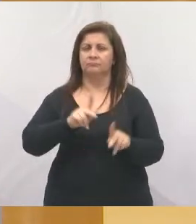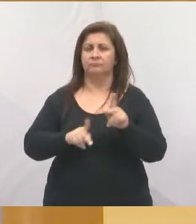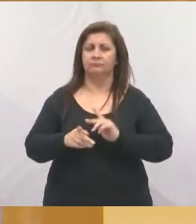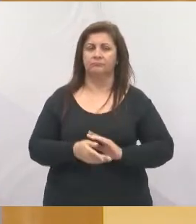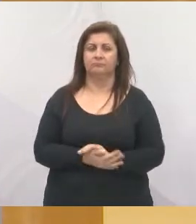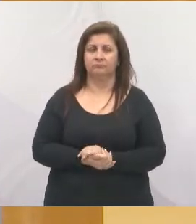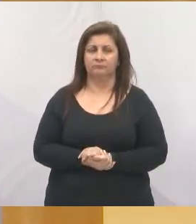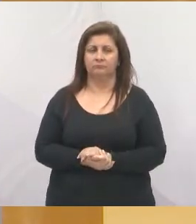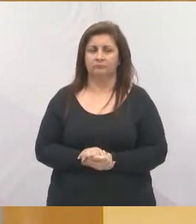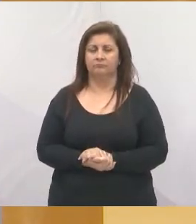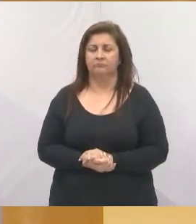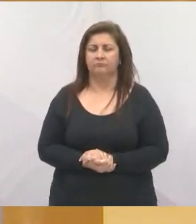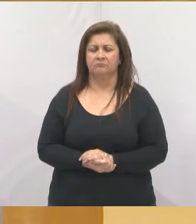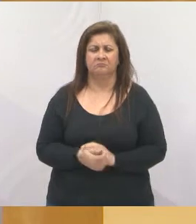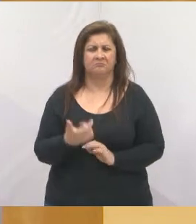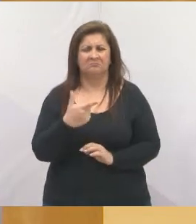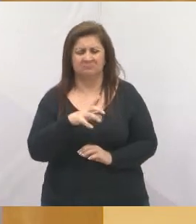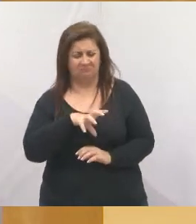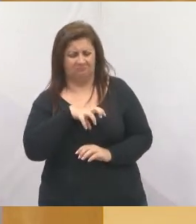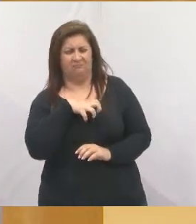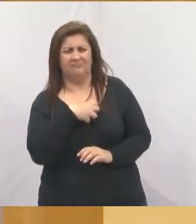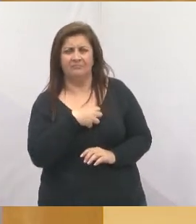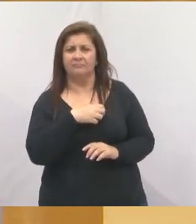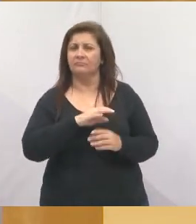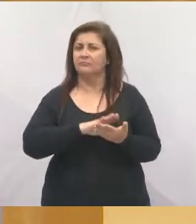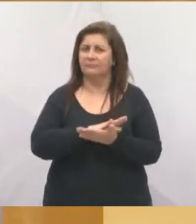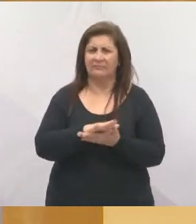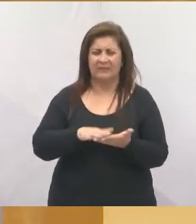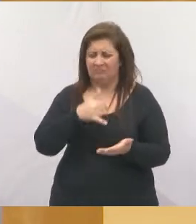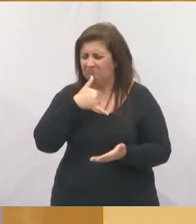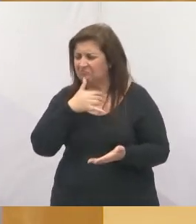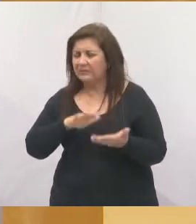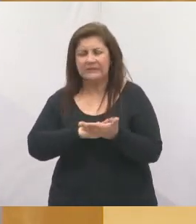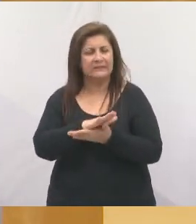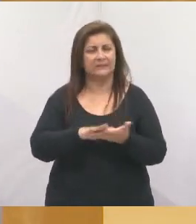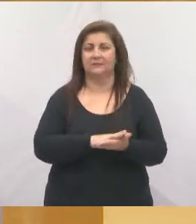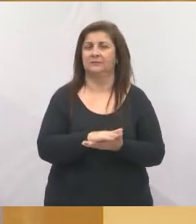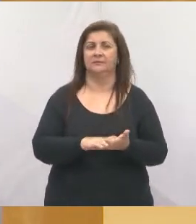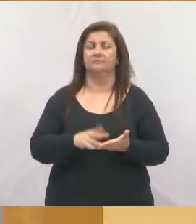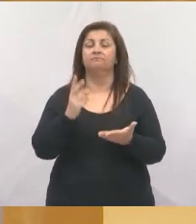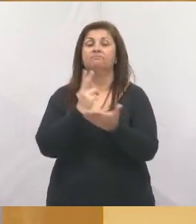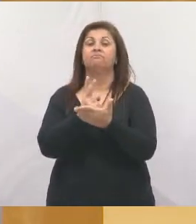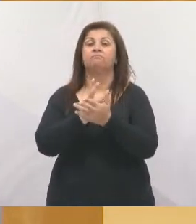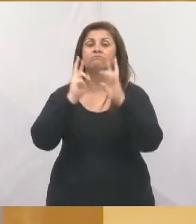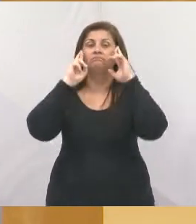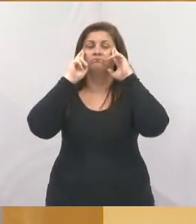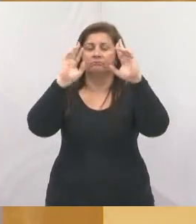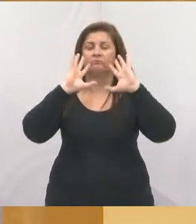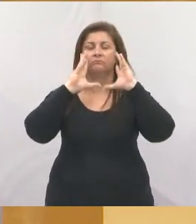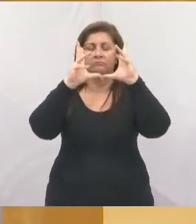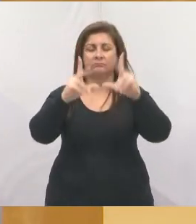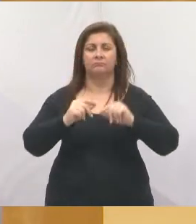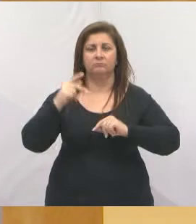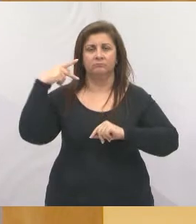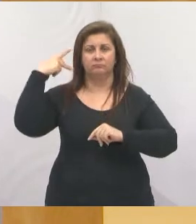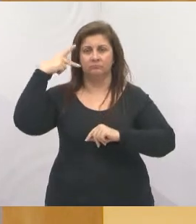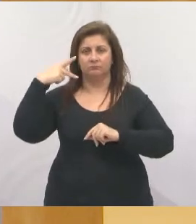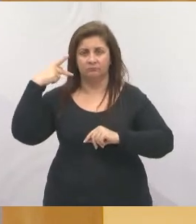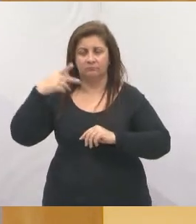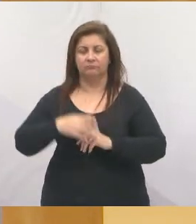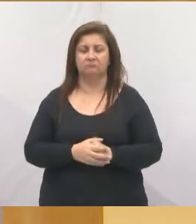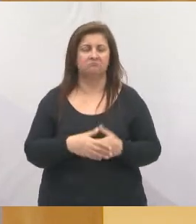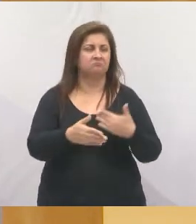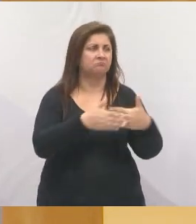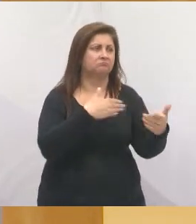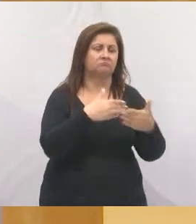nenhum rancor, sem nenhuma mágoa, que eu acho isso que é importante, né, e a gente respeita todos os vereadores dessa casa, né, independente